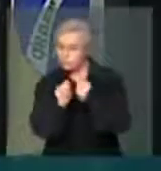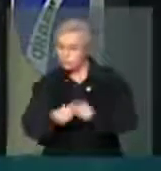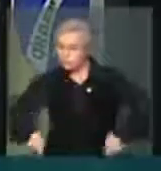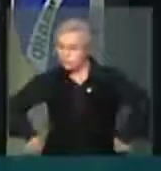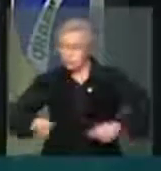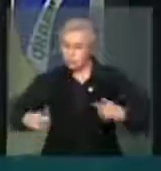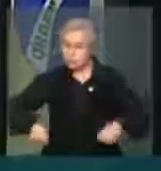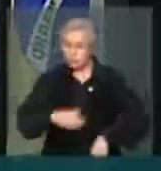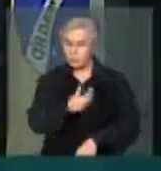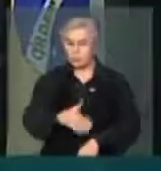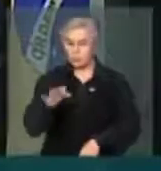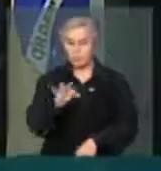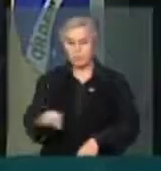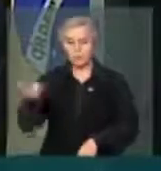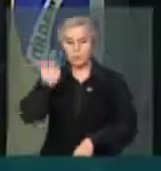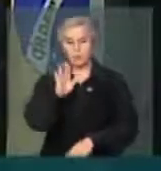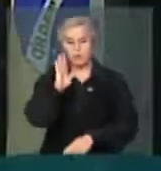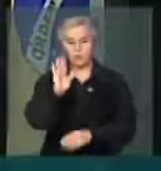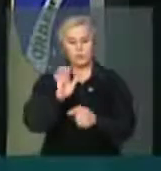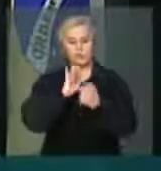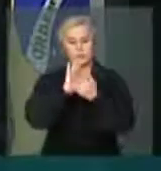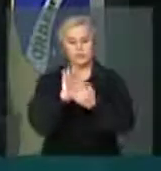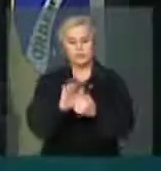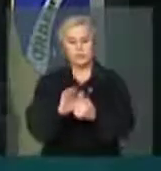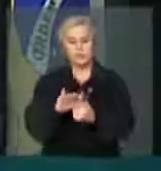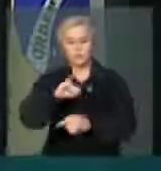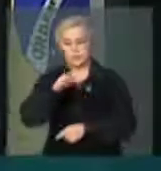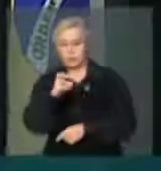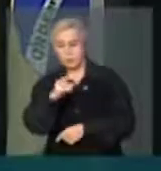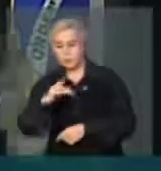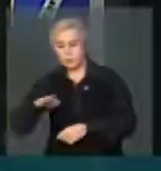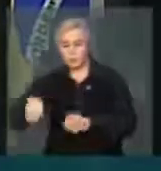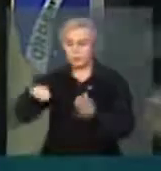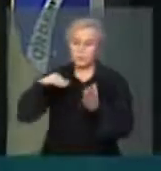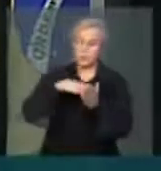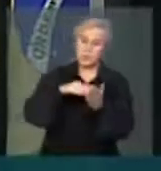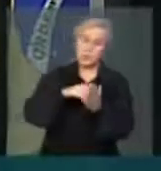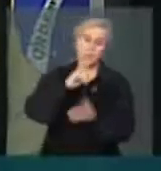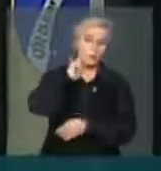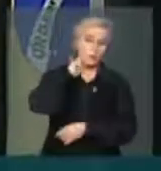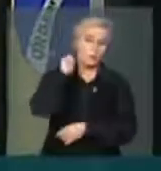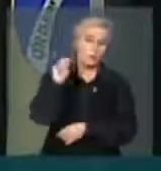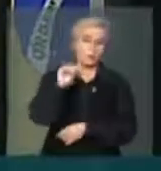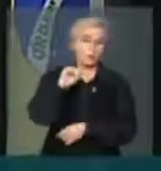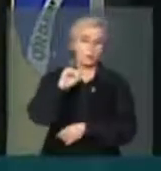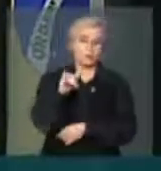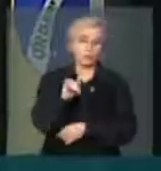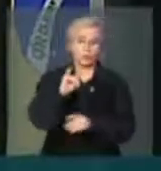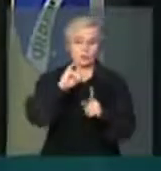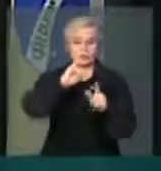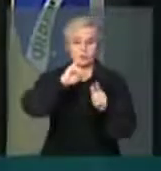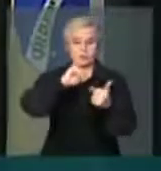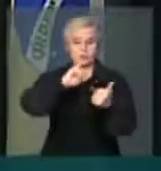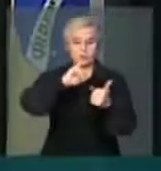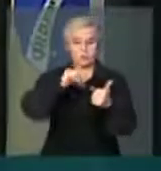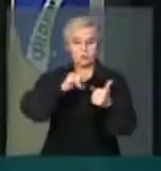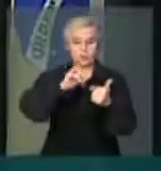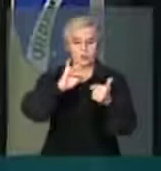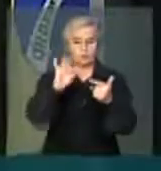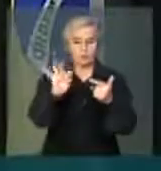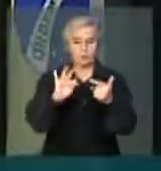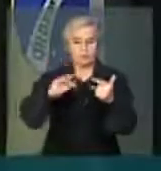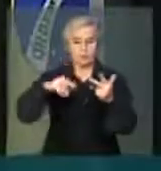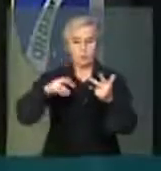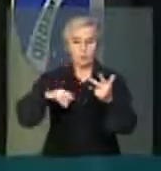já demonstram isso. De janeiro a abril, senhores deputados, de janeiro a abril desse ano, a